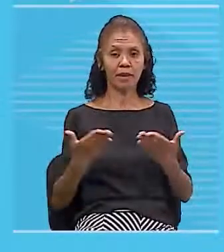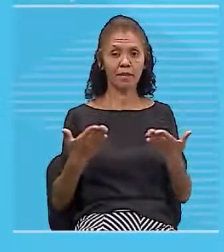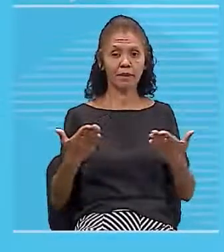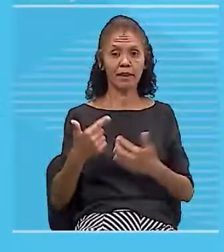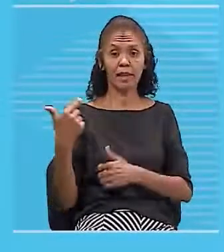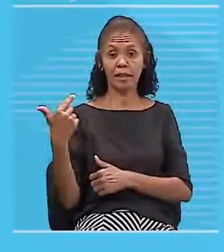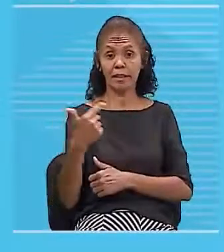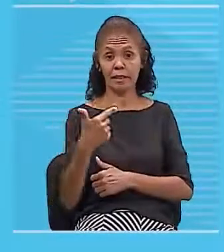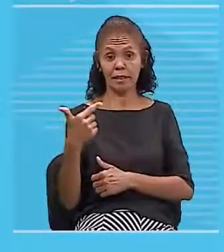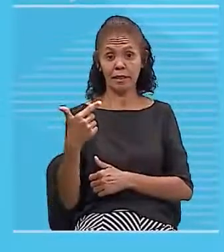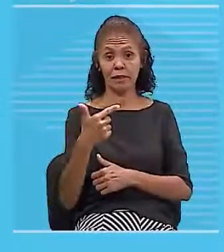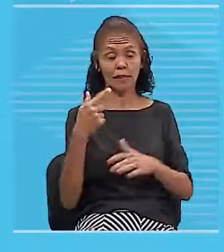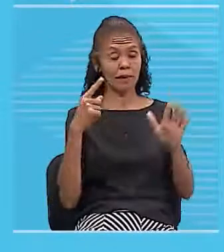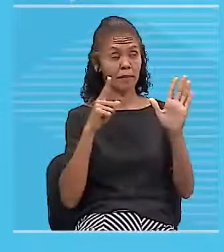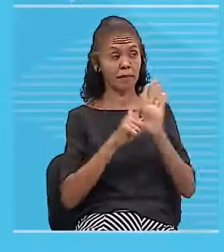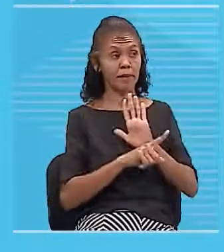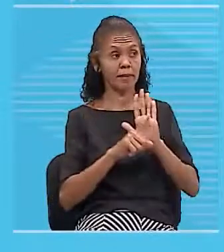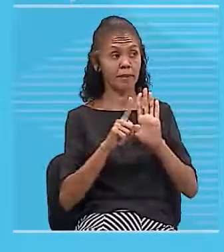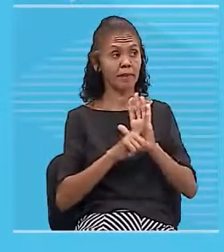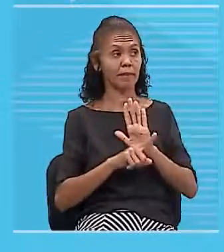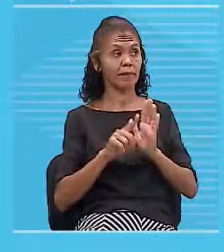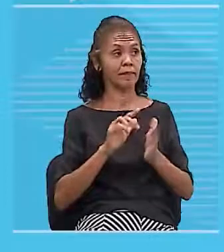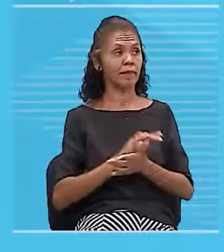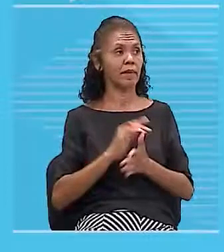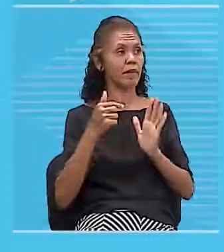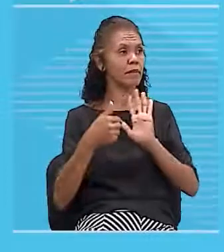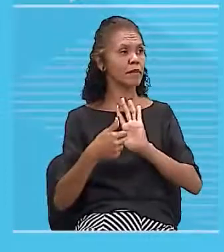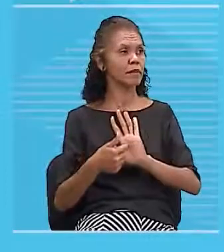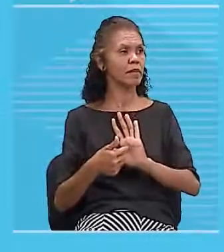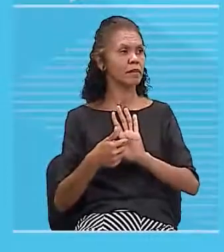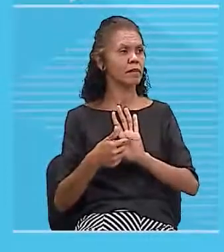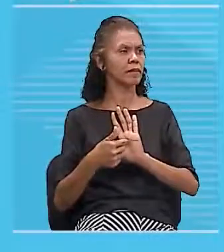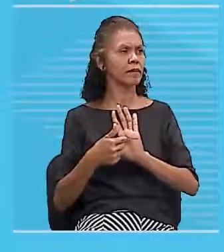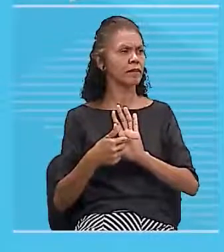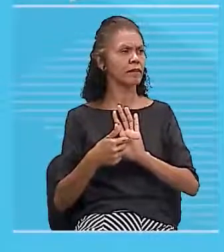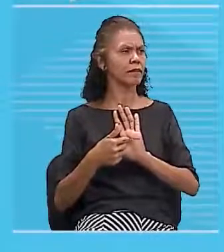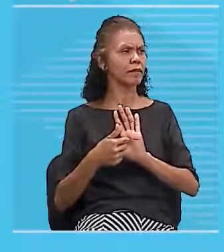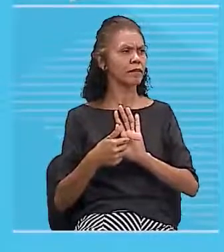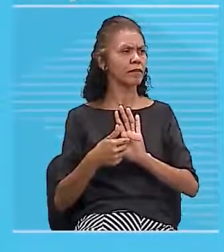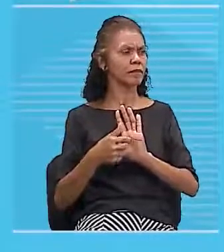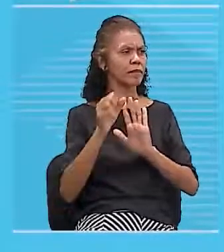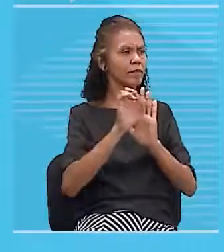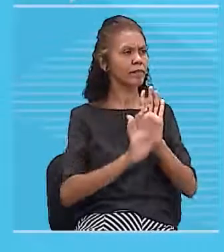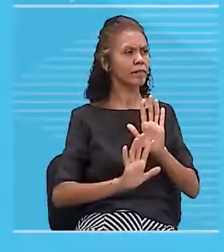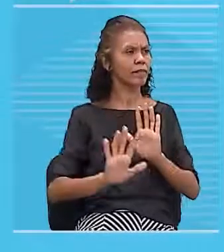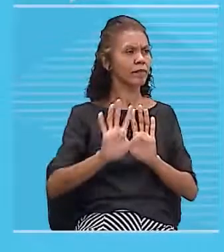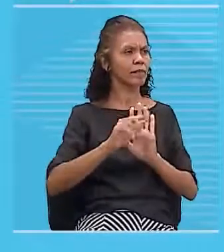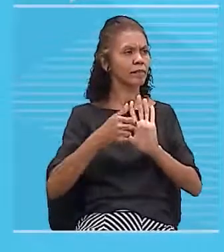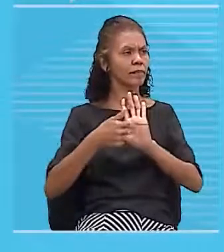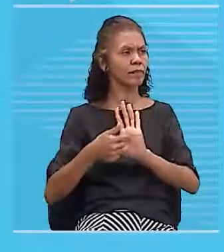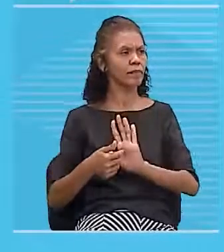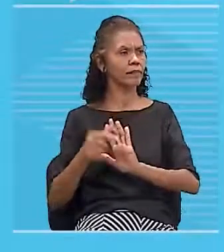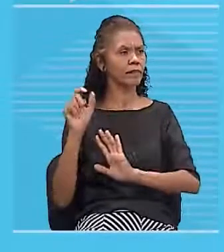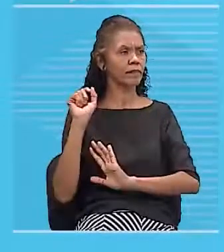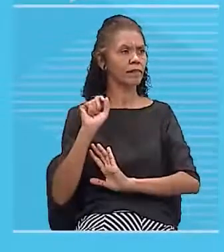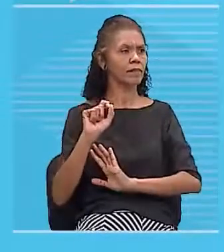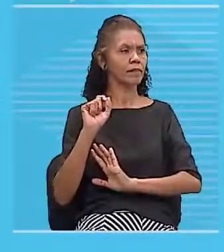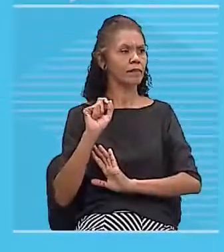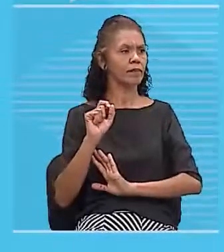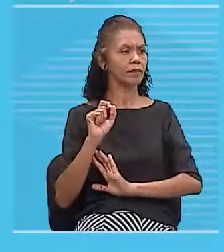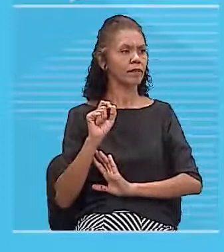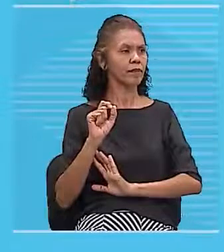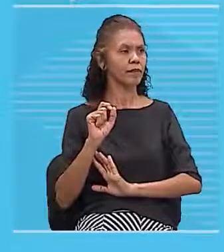questãozinha segunda questão diz o seguinte a figura mostra uma pequena